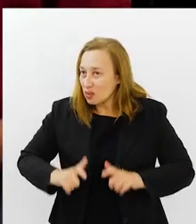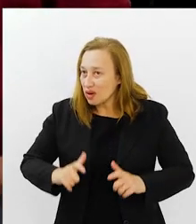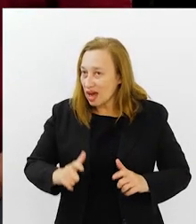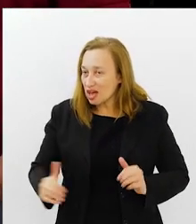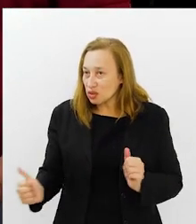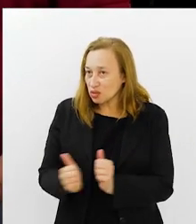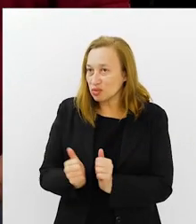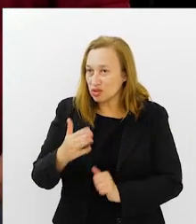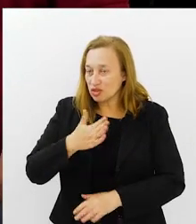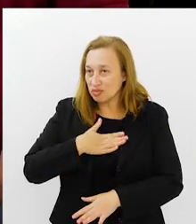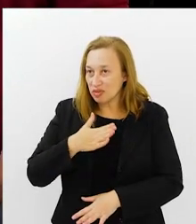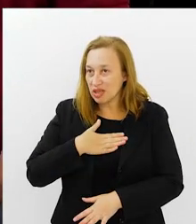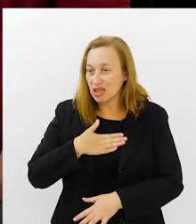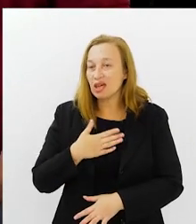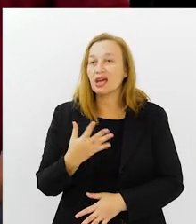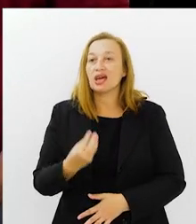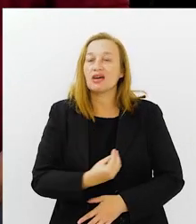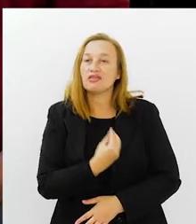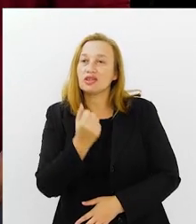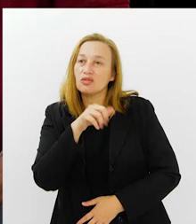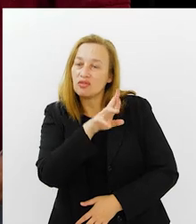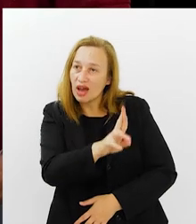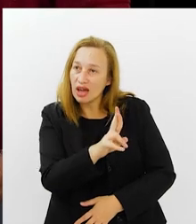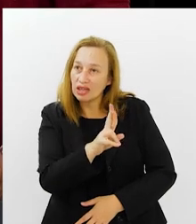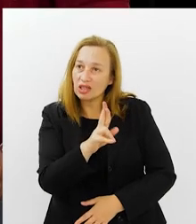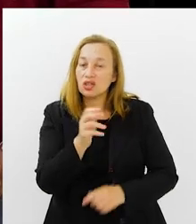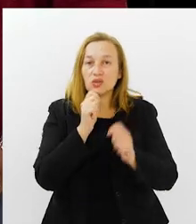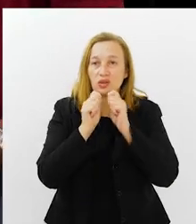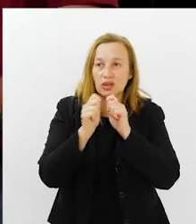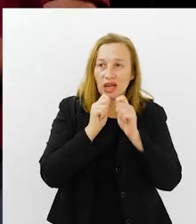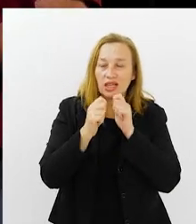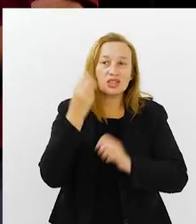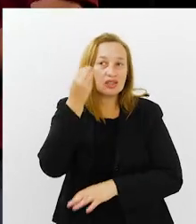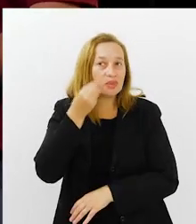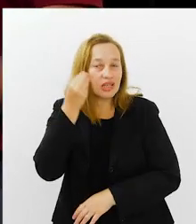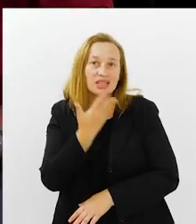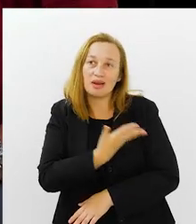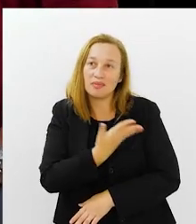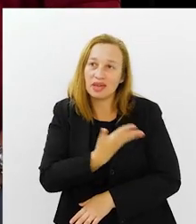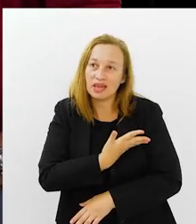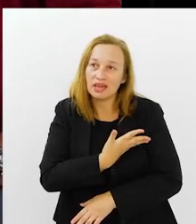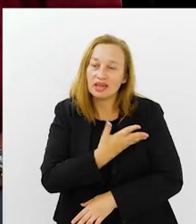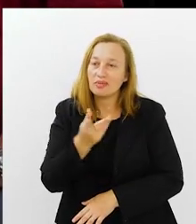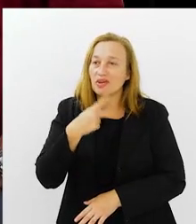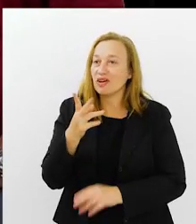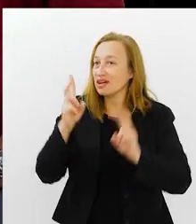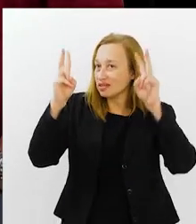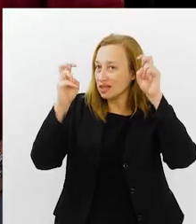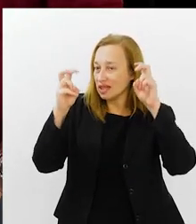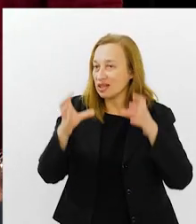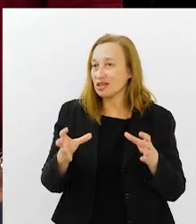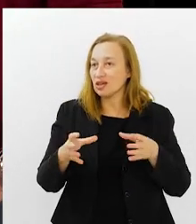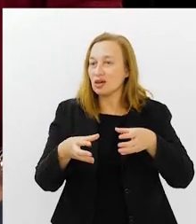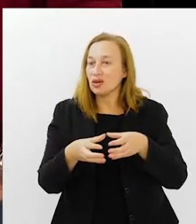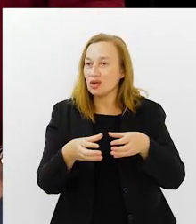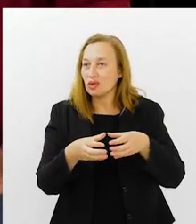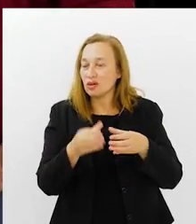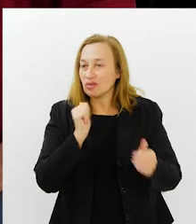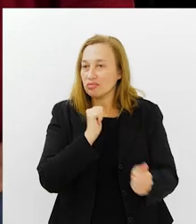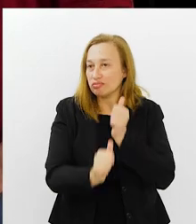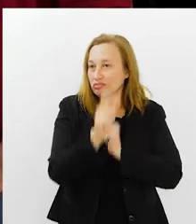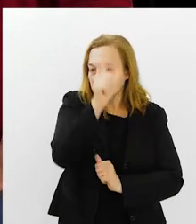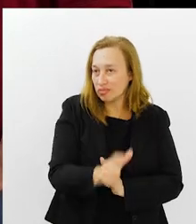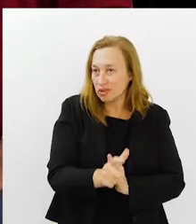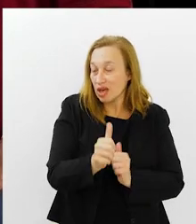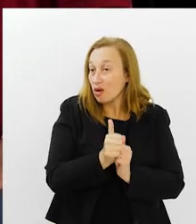cadeira cativa aqui no Arena Esportiva. Contamos com a presença do Wagner, jornalista, experiente, colega, amigo, para tratar